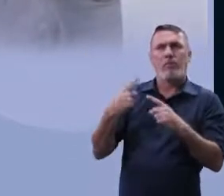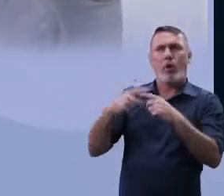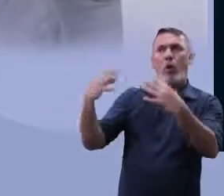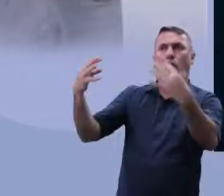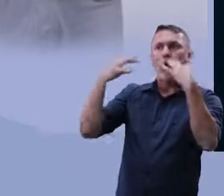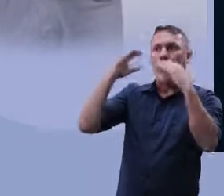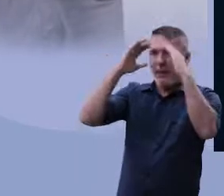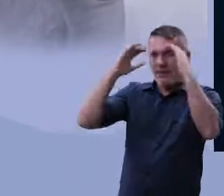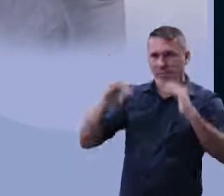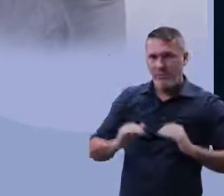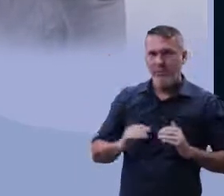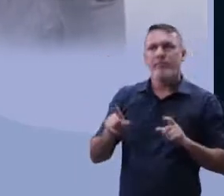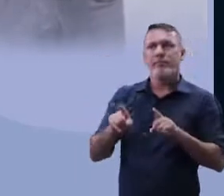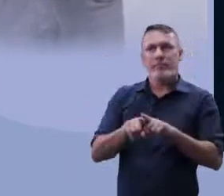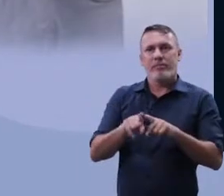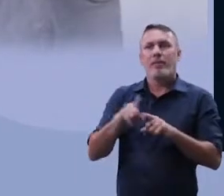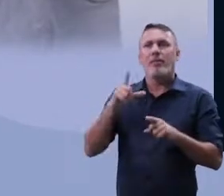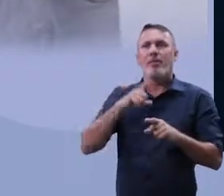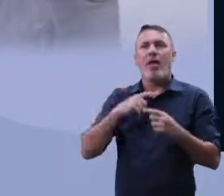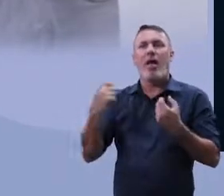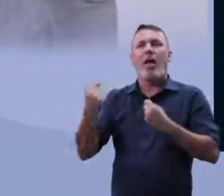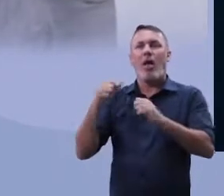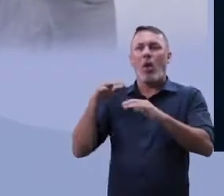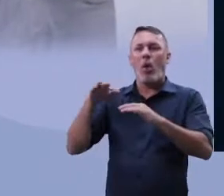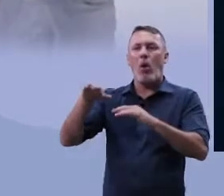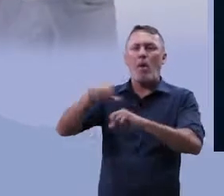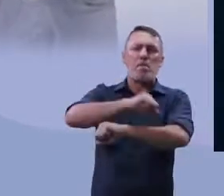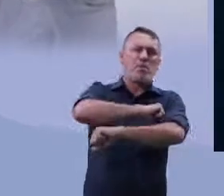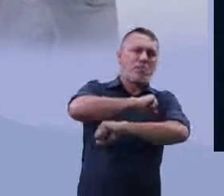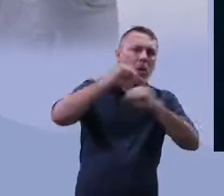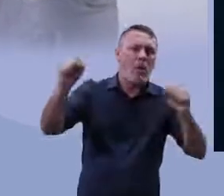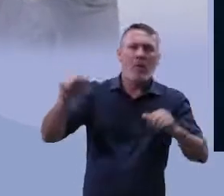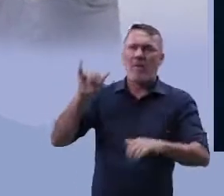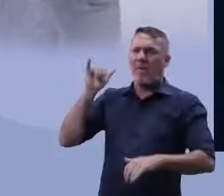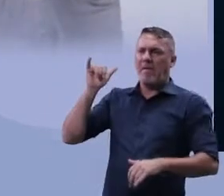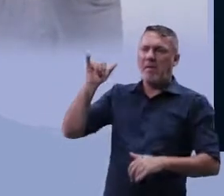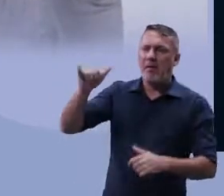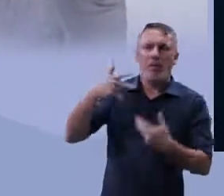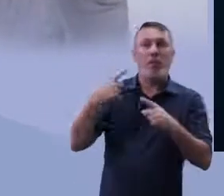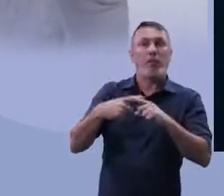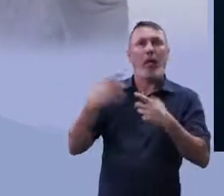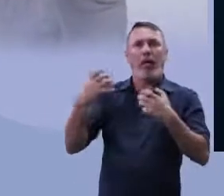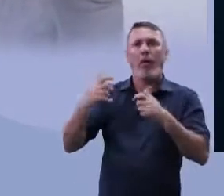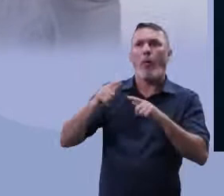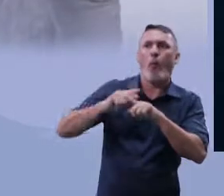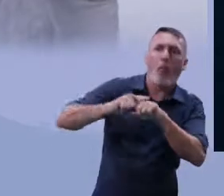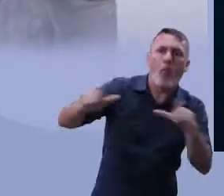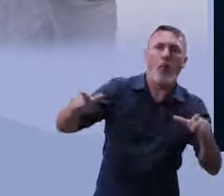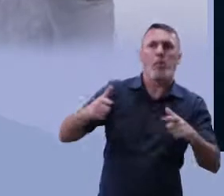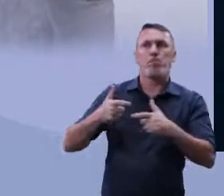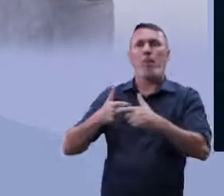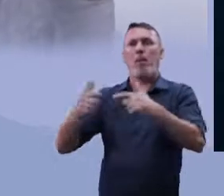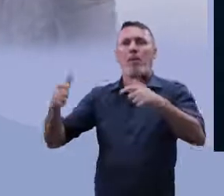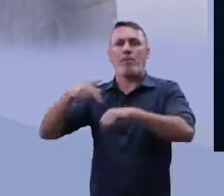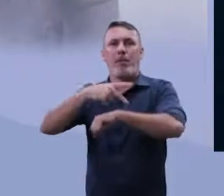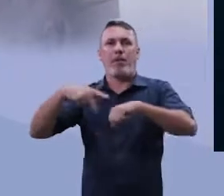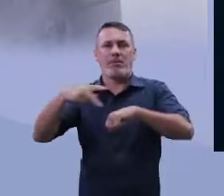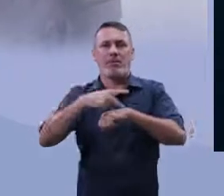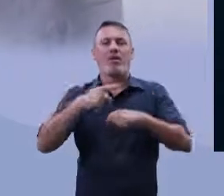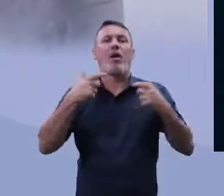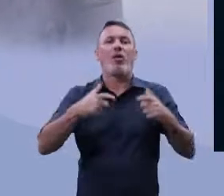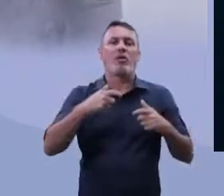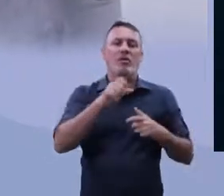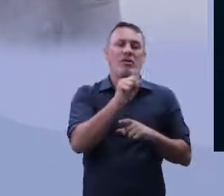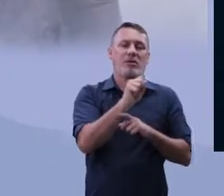ali fazendo uso desses atentados, onde eles teriam uma posse maior de território, na Turquia e na Síria.